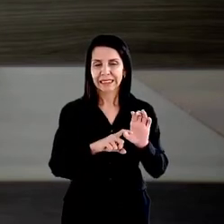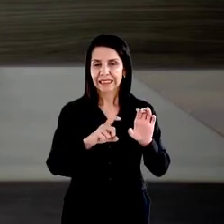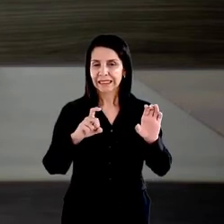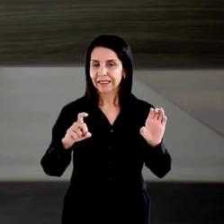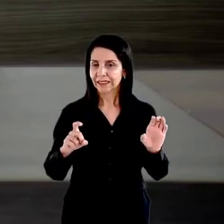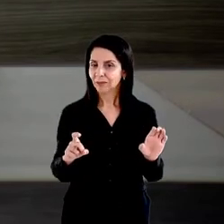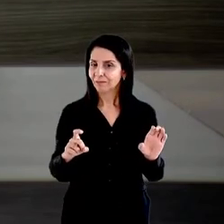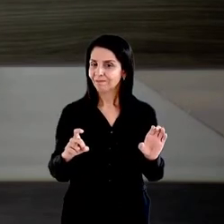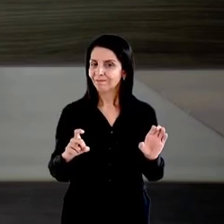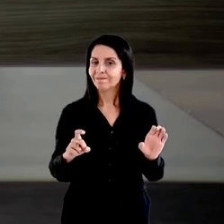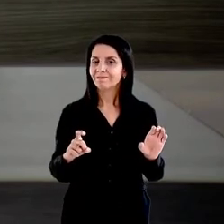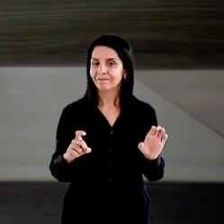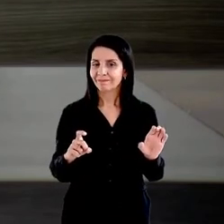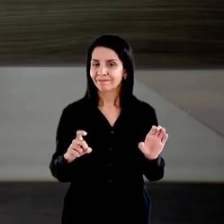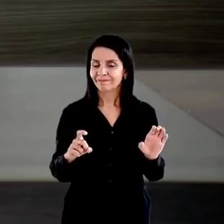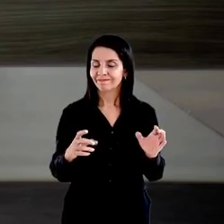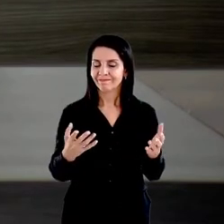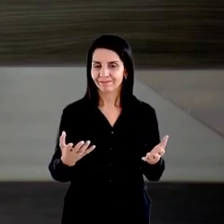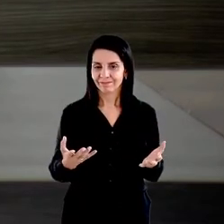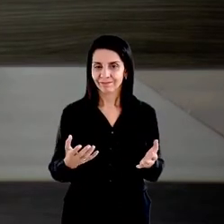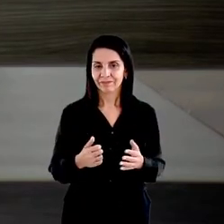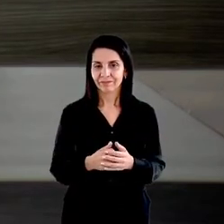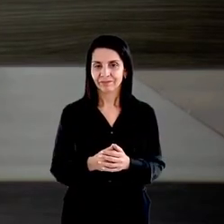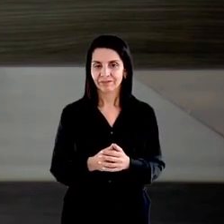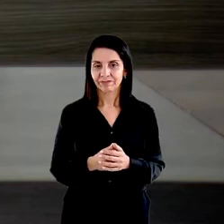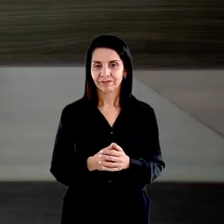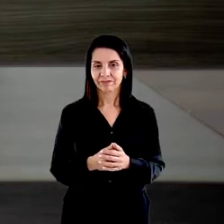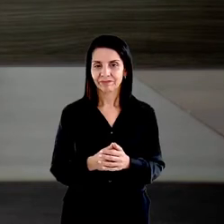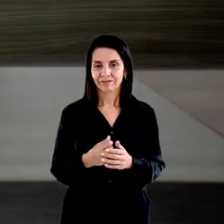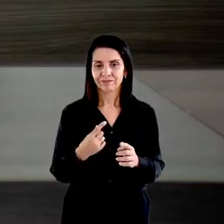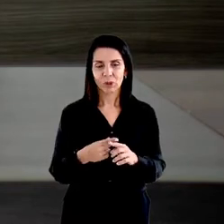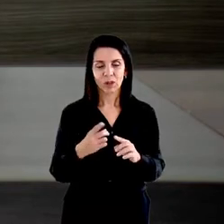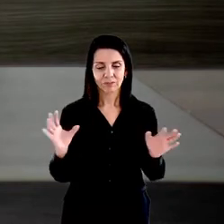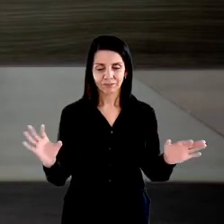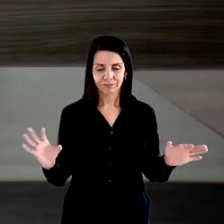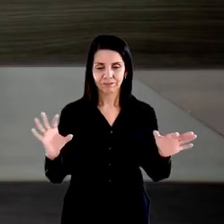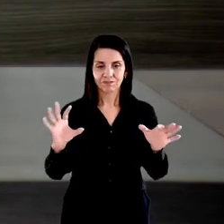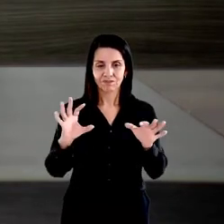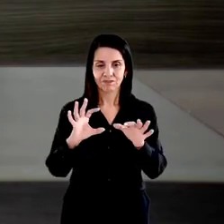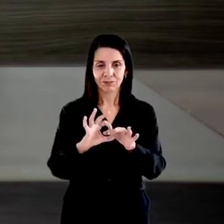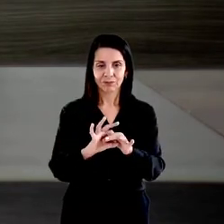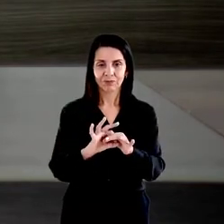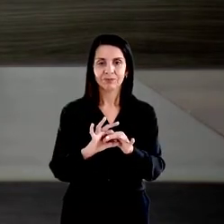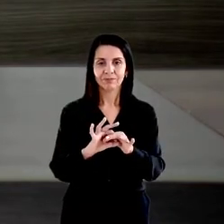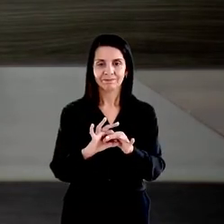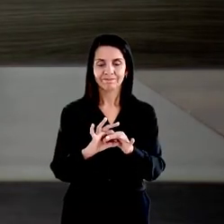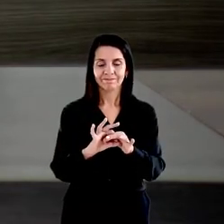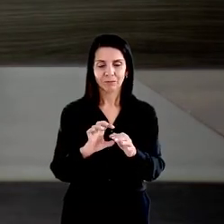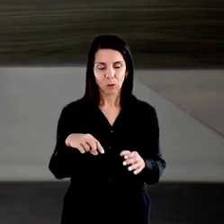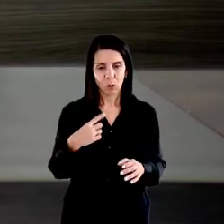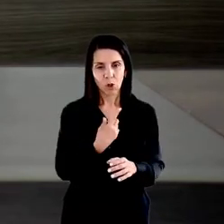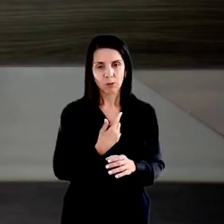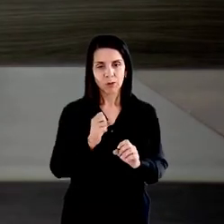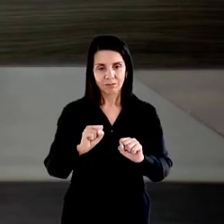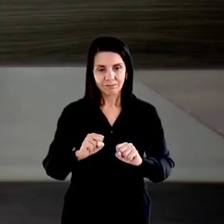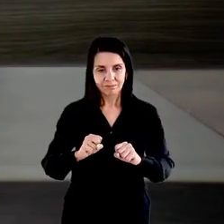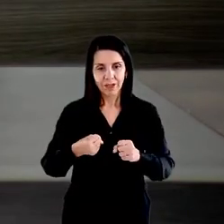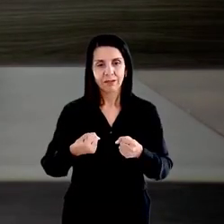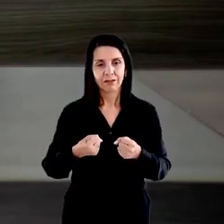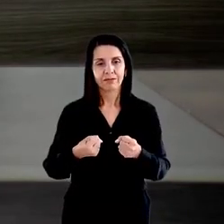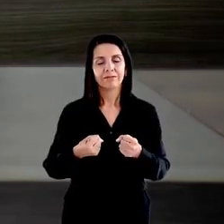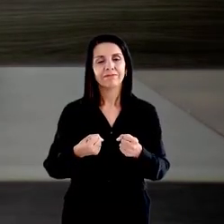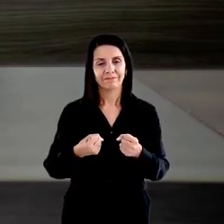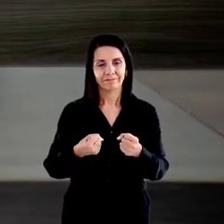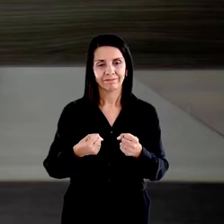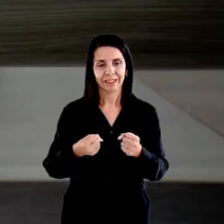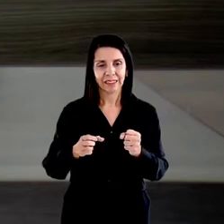se comparada à atrofia da unidade institucional. E, para enfrentar a insegurança alimentar e